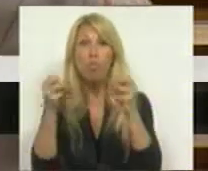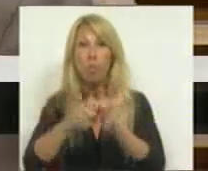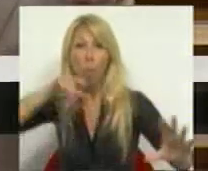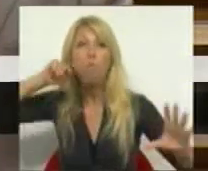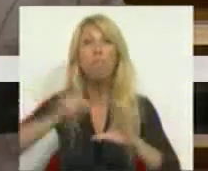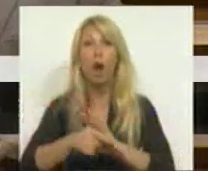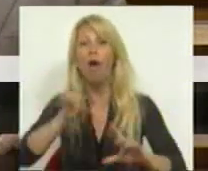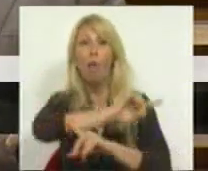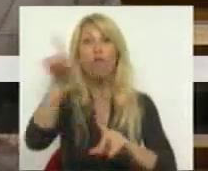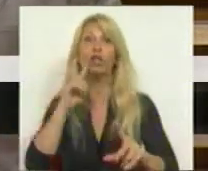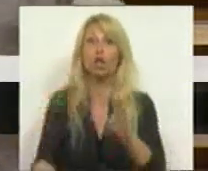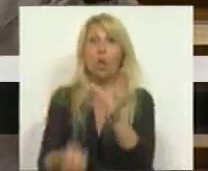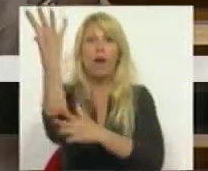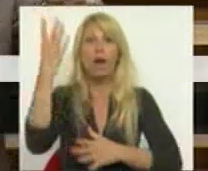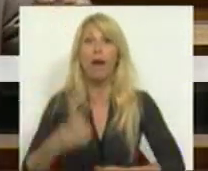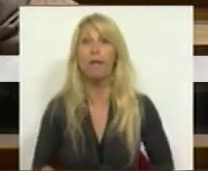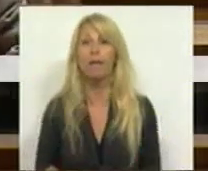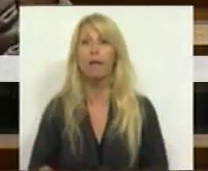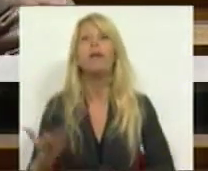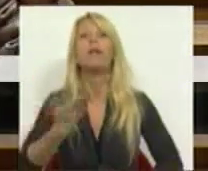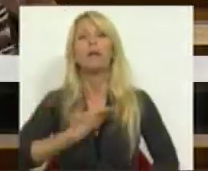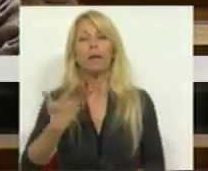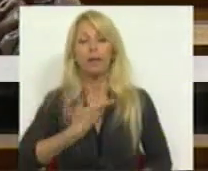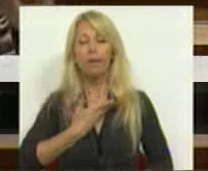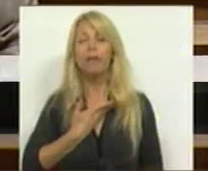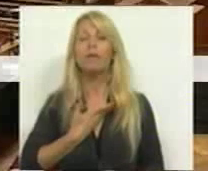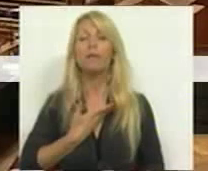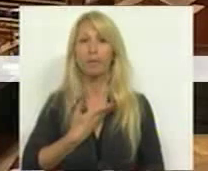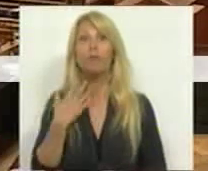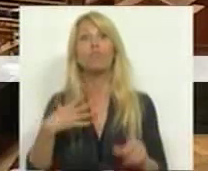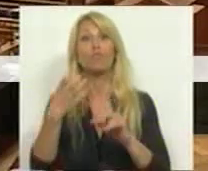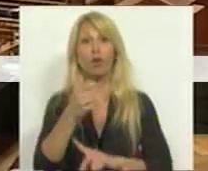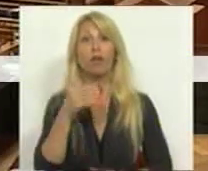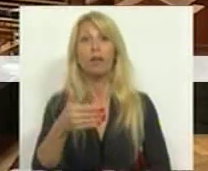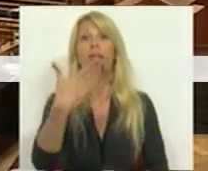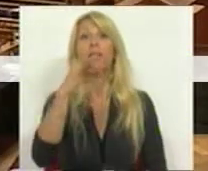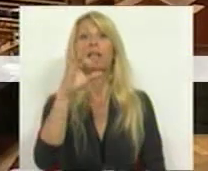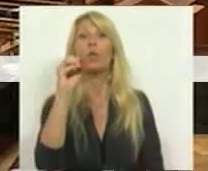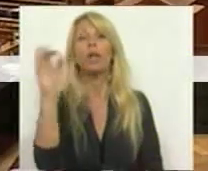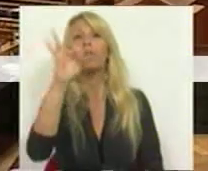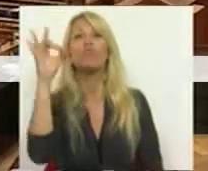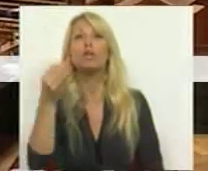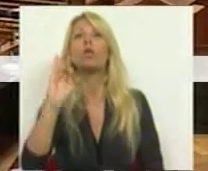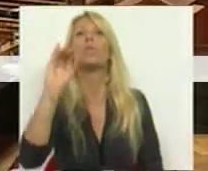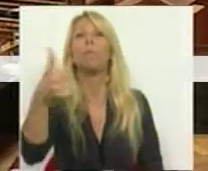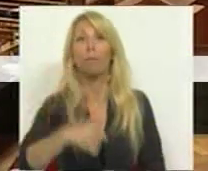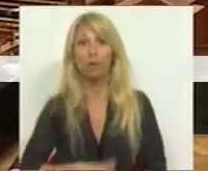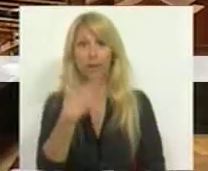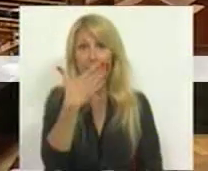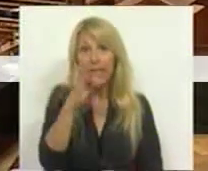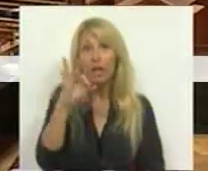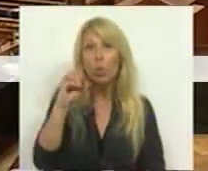Que vocês estão a criar. Dívida que vai chegar a 140% do PIB. 140